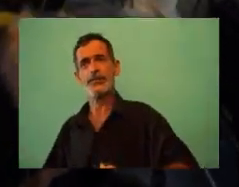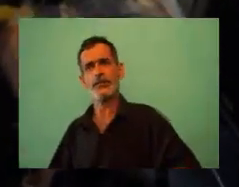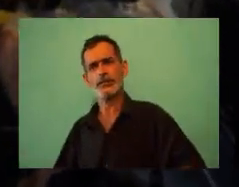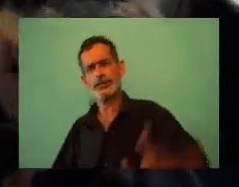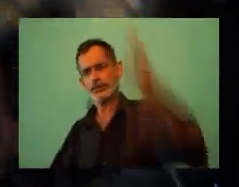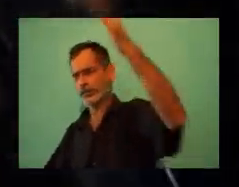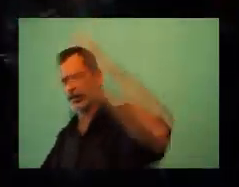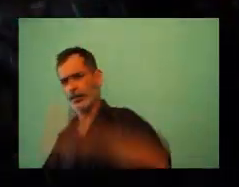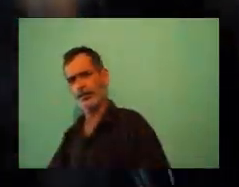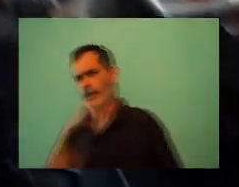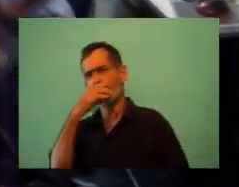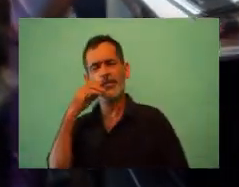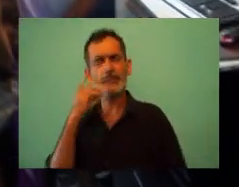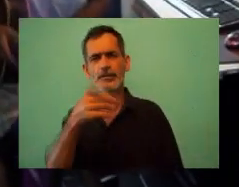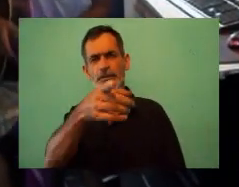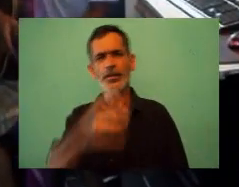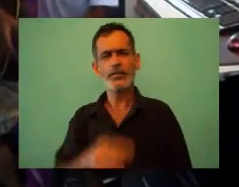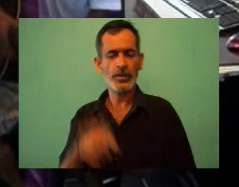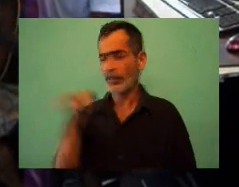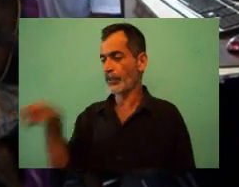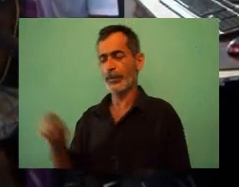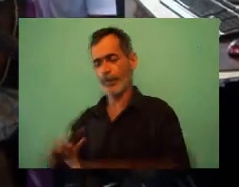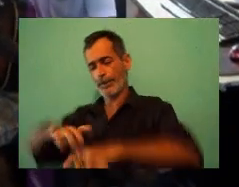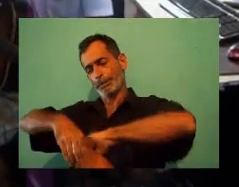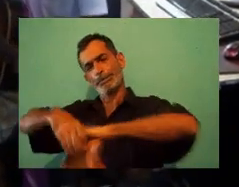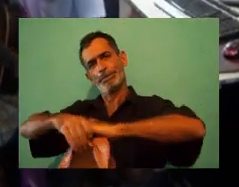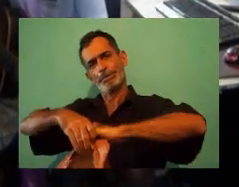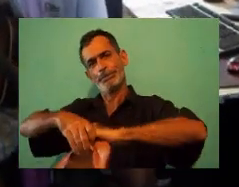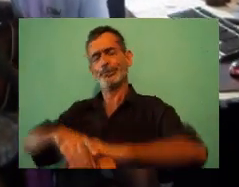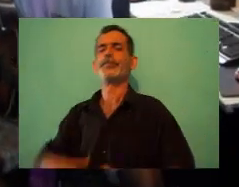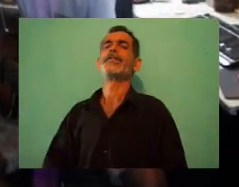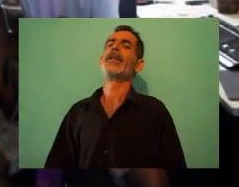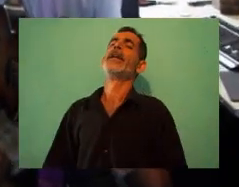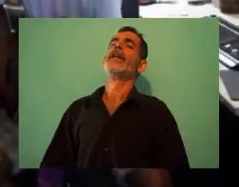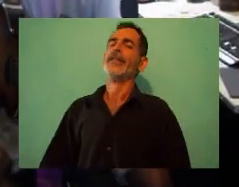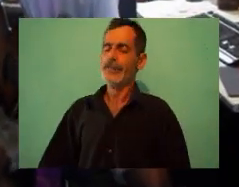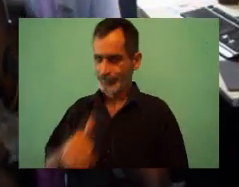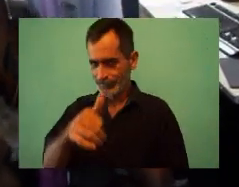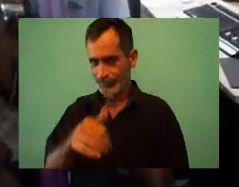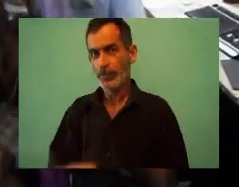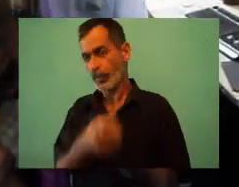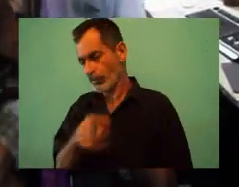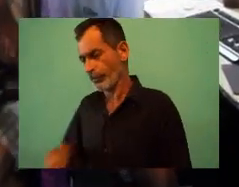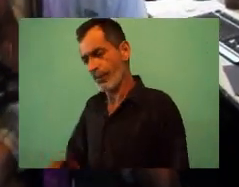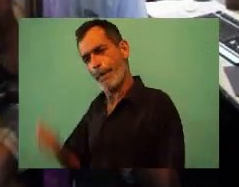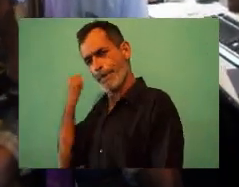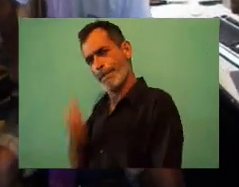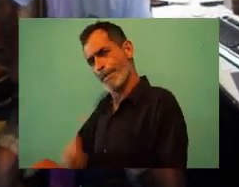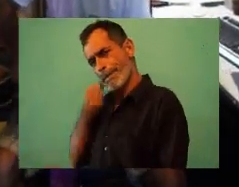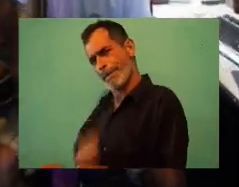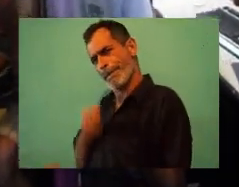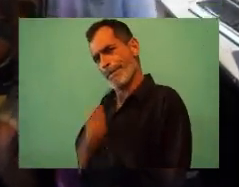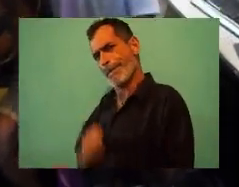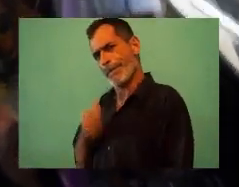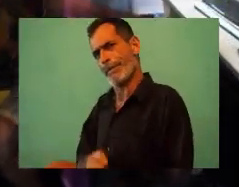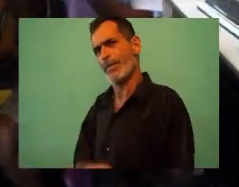Essa música vai pro Tio Giovanni Vai também pro meu padaleco, que gostou, não gostou, não gostou Se não gostou, eu o meu olho